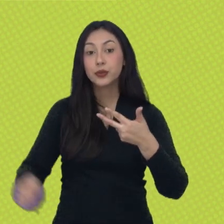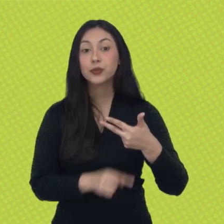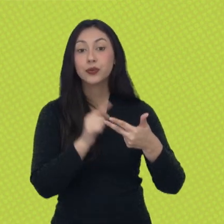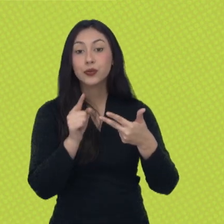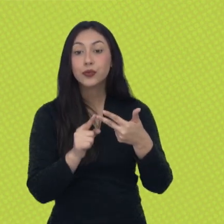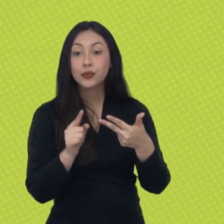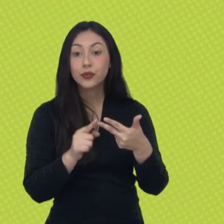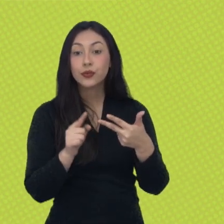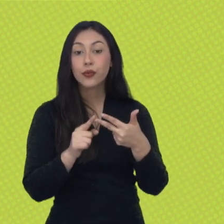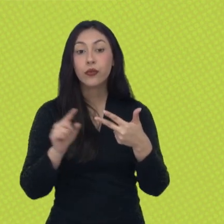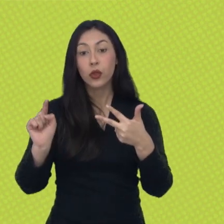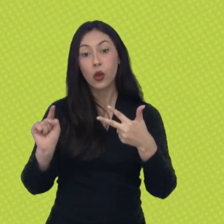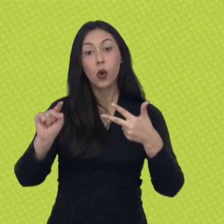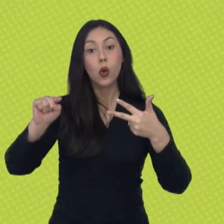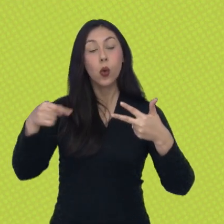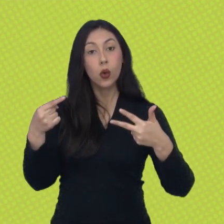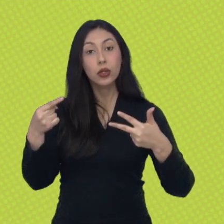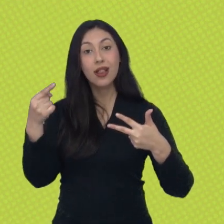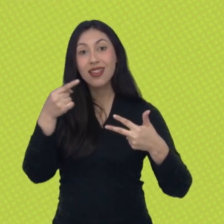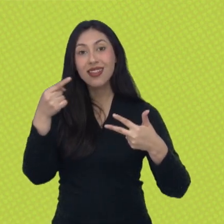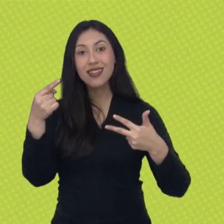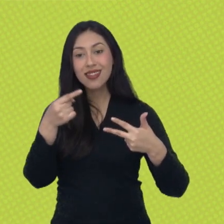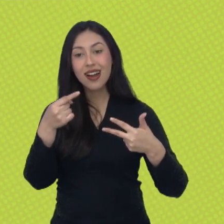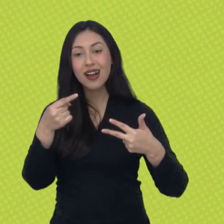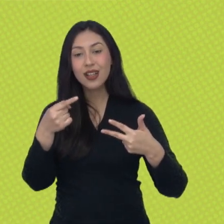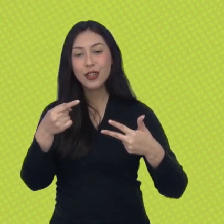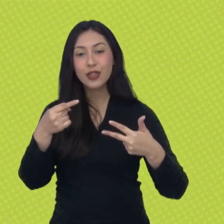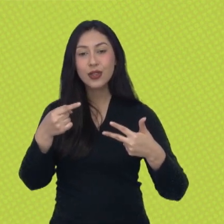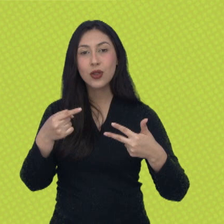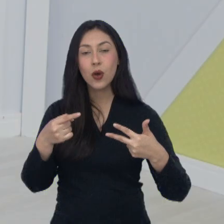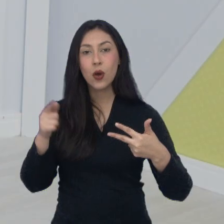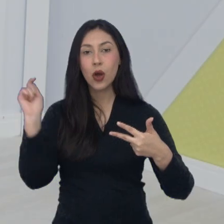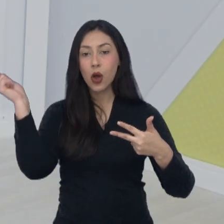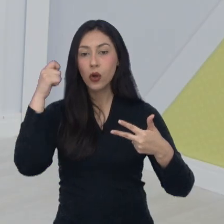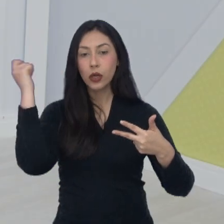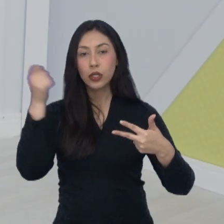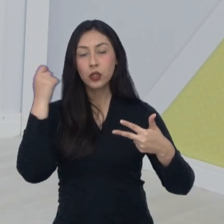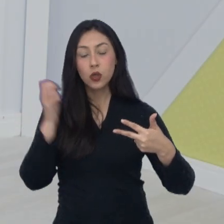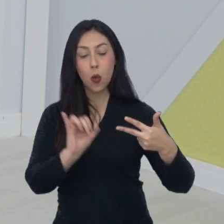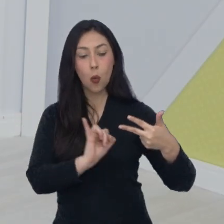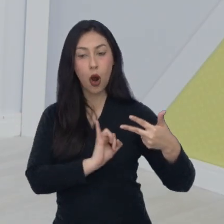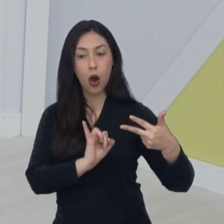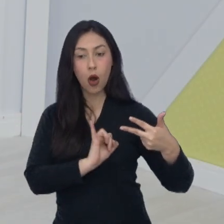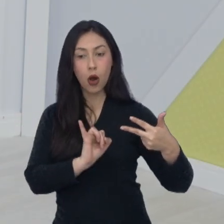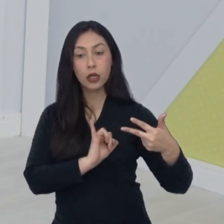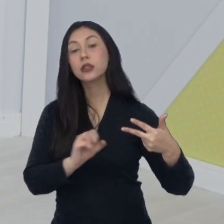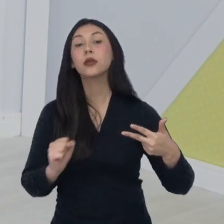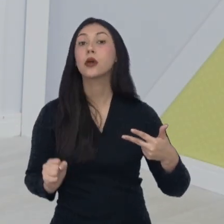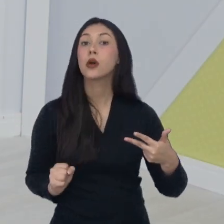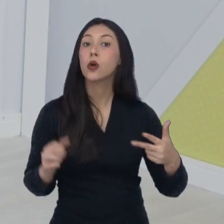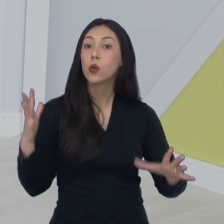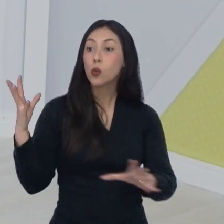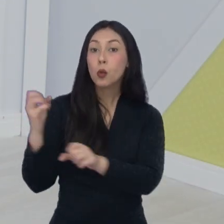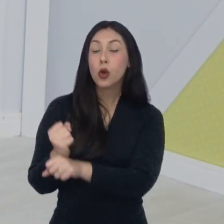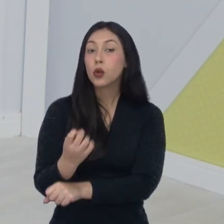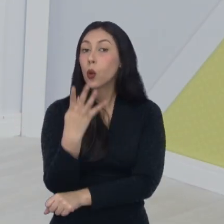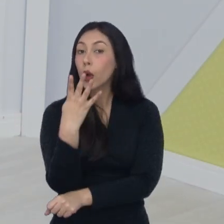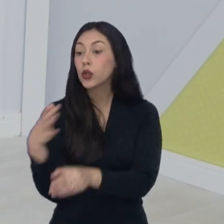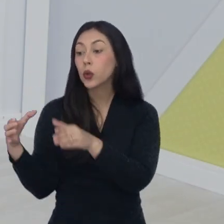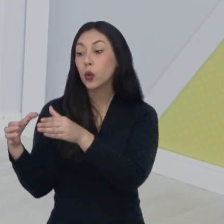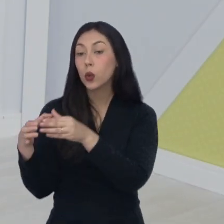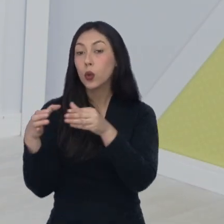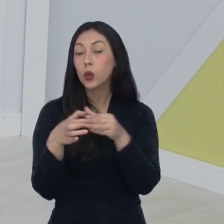sábado, 15 horas, lá em Porto Alegre, Inter e São José. Rapidamente explicando pra você, são quatro grupos com quatro equipes.